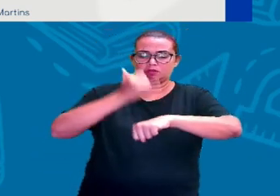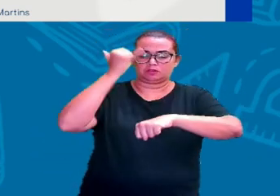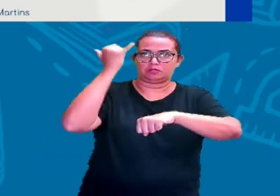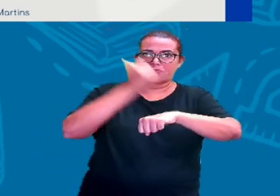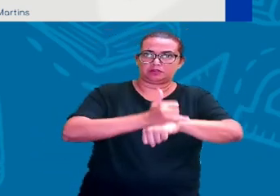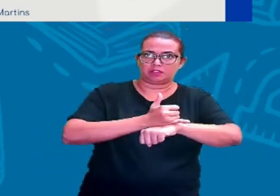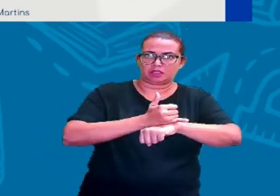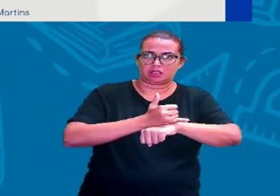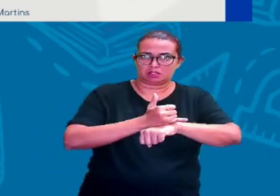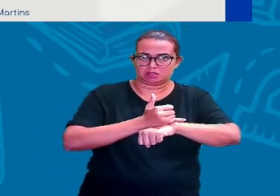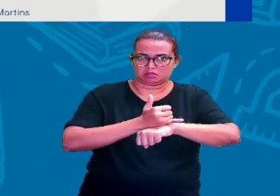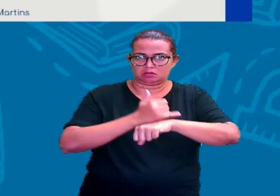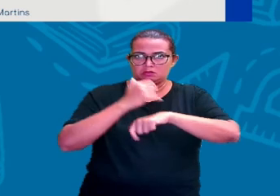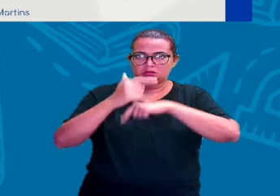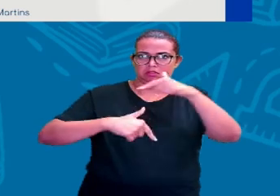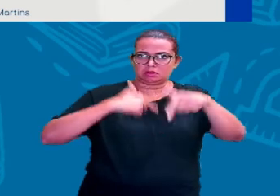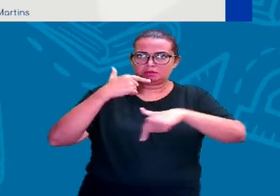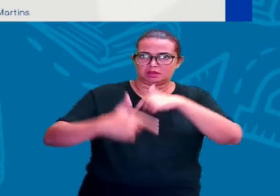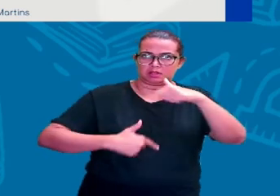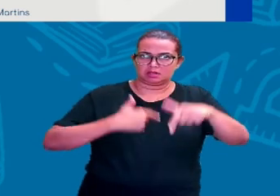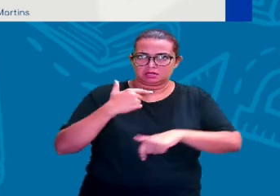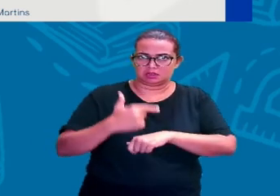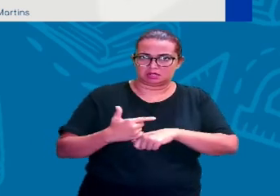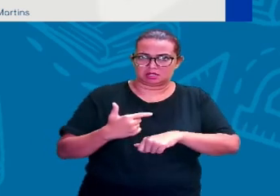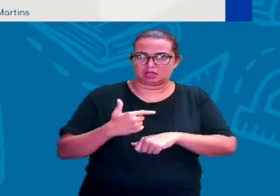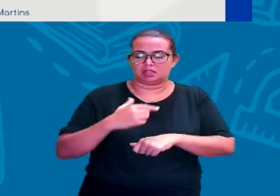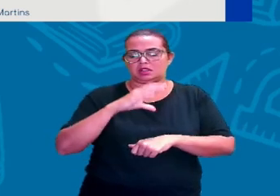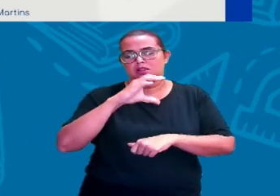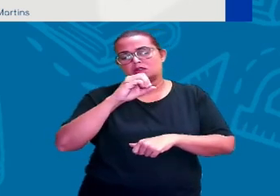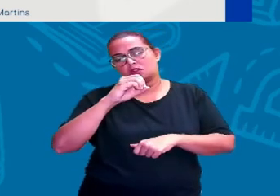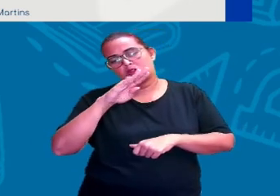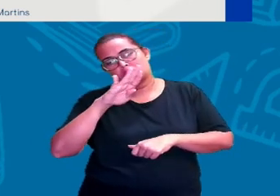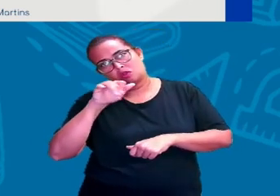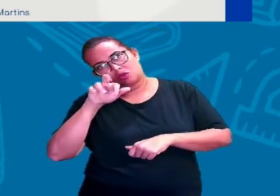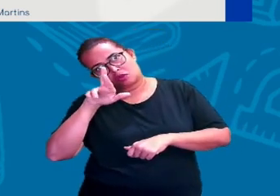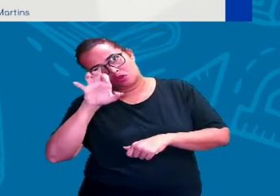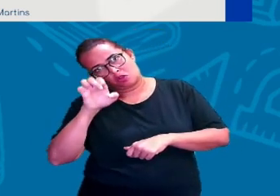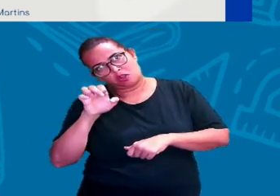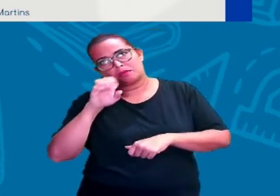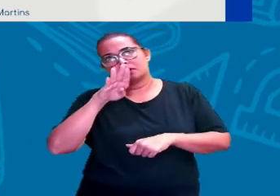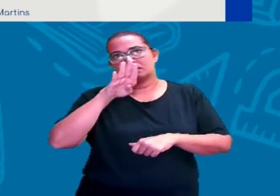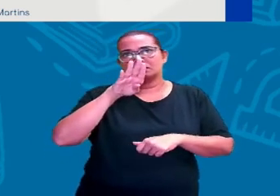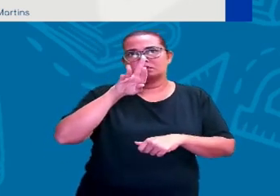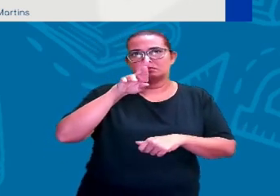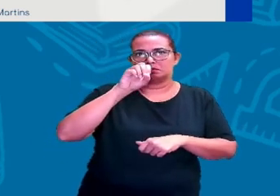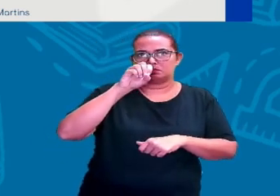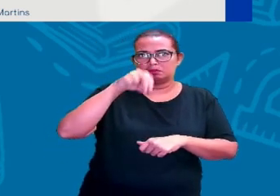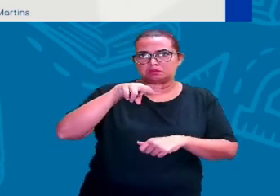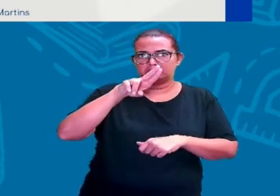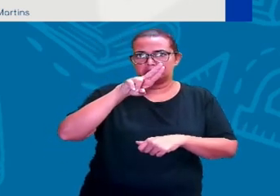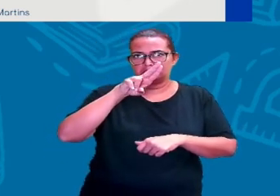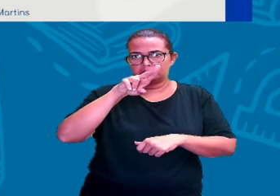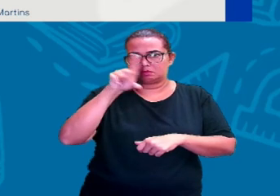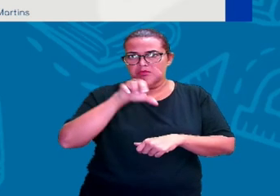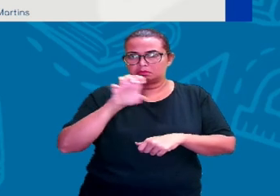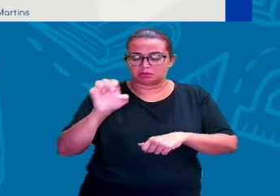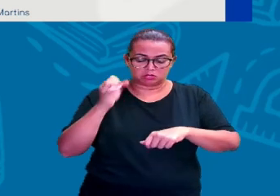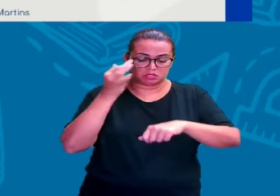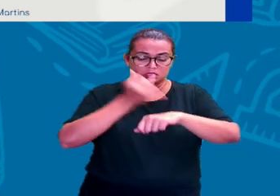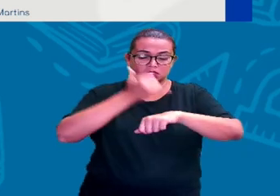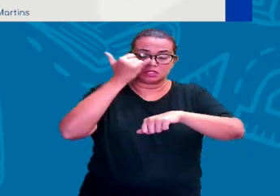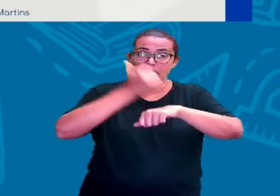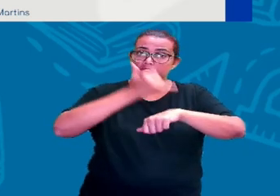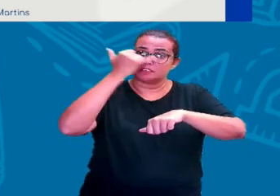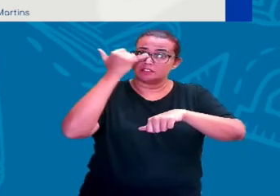trato com os metais, né? Cobre, bronze e ferro, tá? Substituindo aí a pedra. Então,